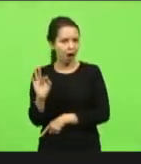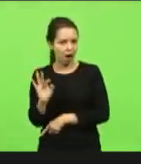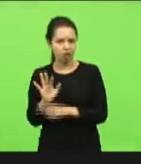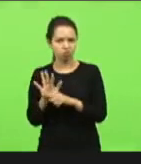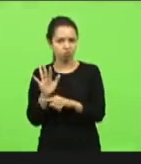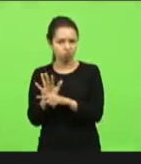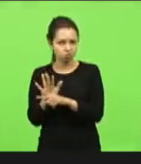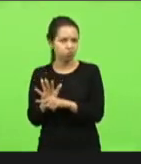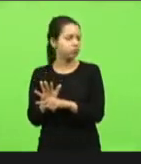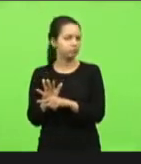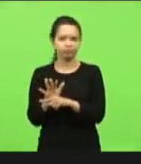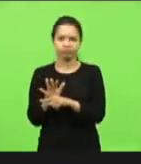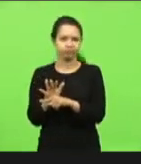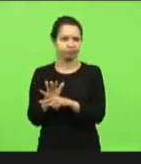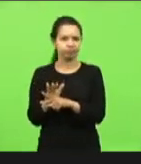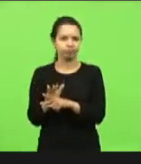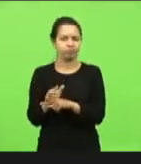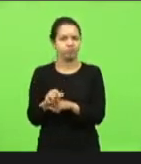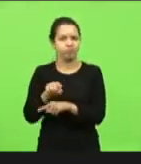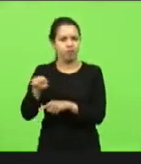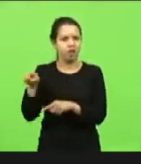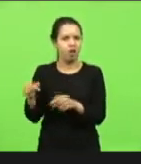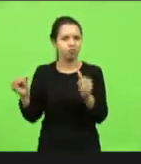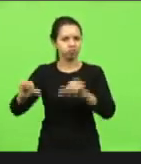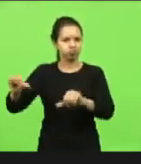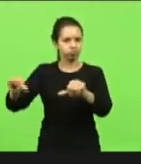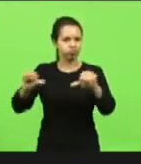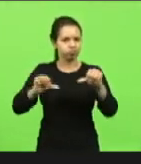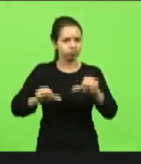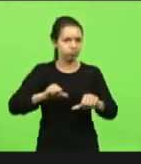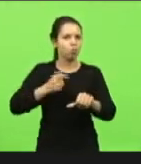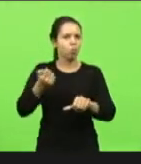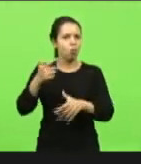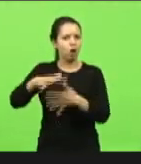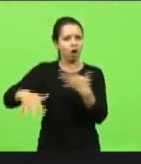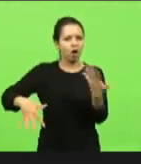necessário para escapar de uma situação praticamente caótica